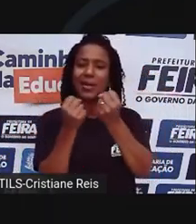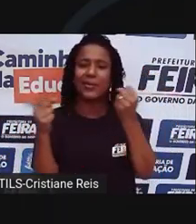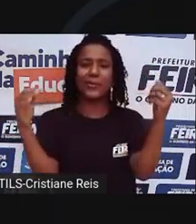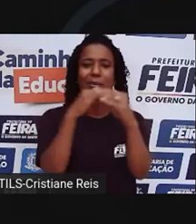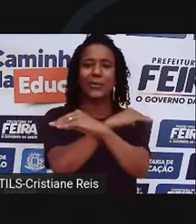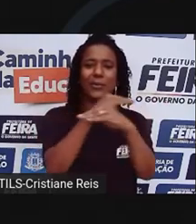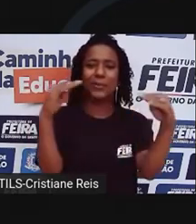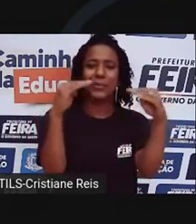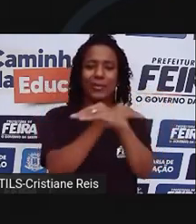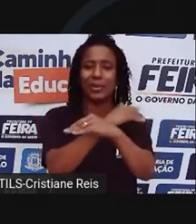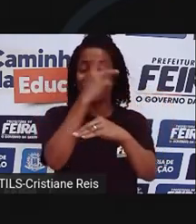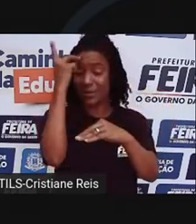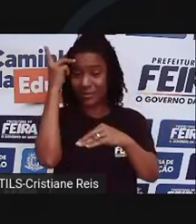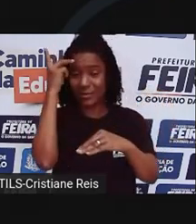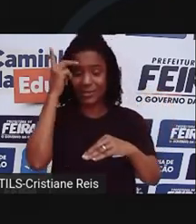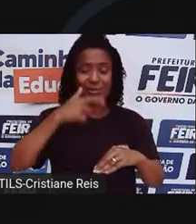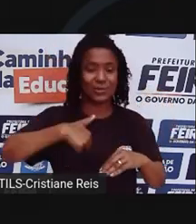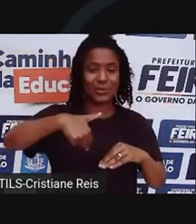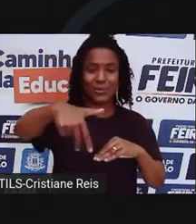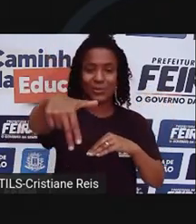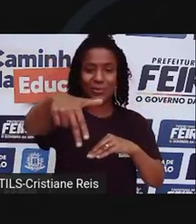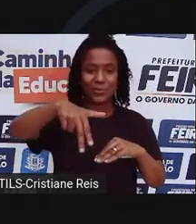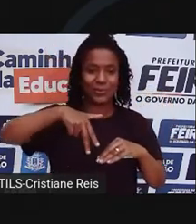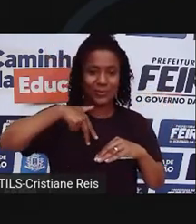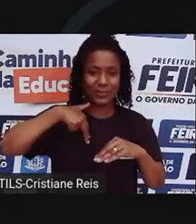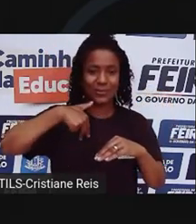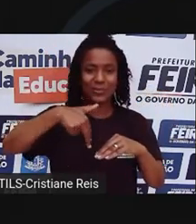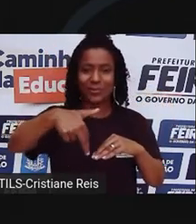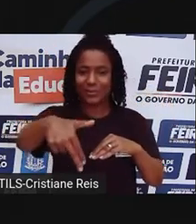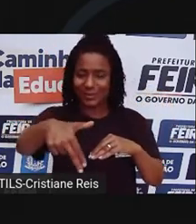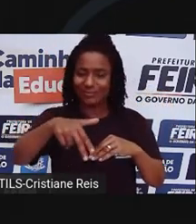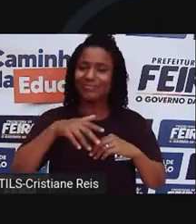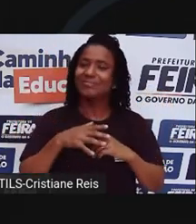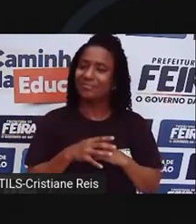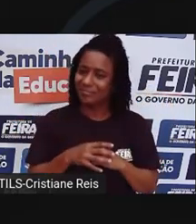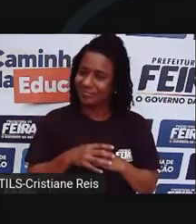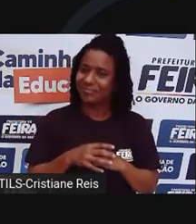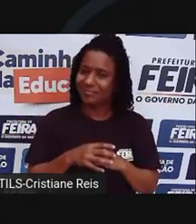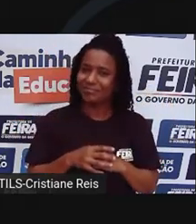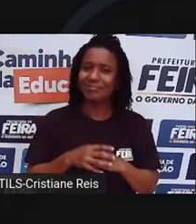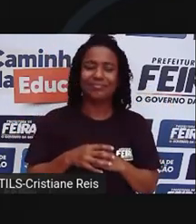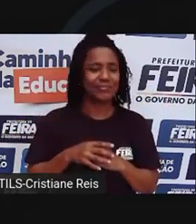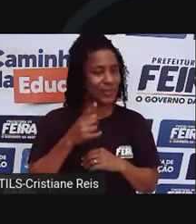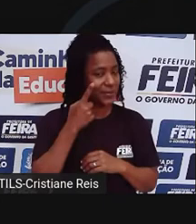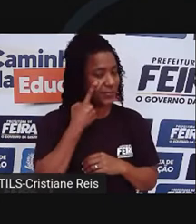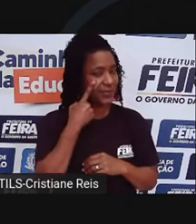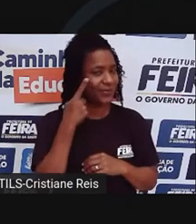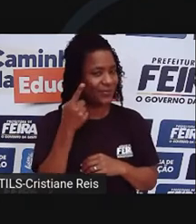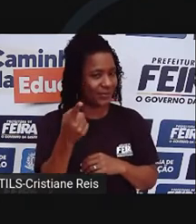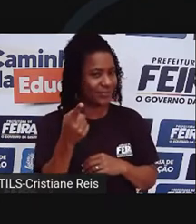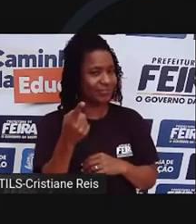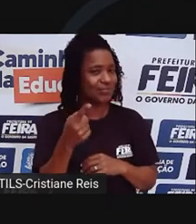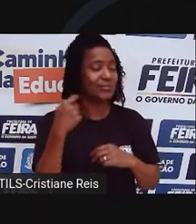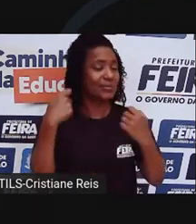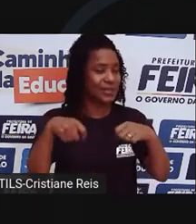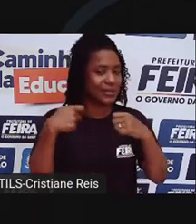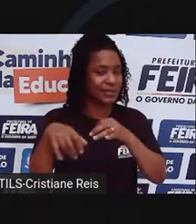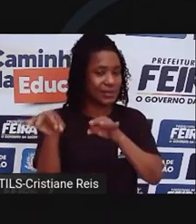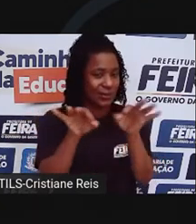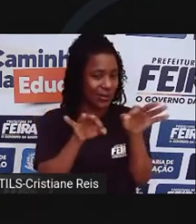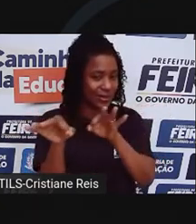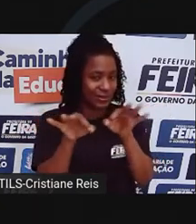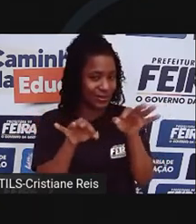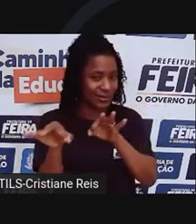Gente pra cima e pra baixo, indo e voltando. Ufa! É preciso organizar isso, não é?